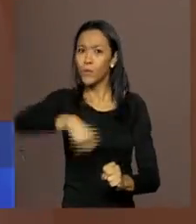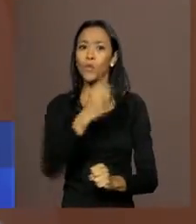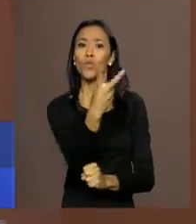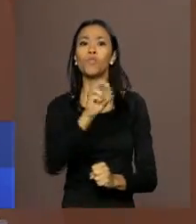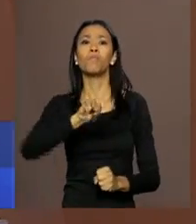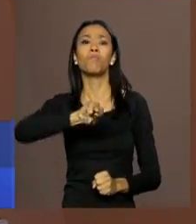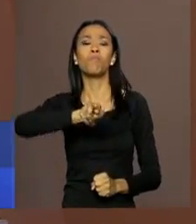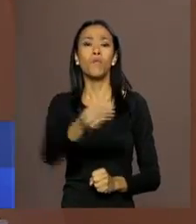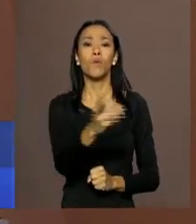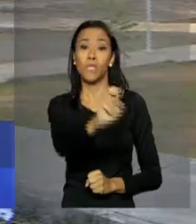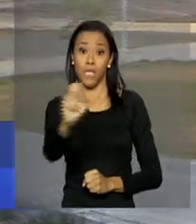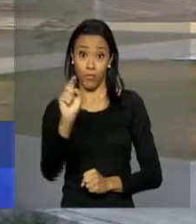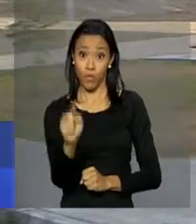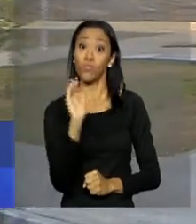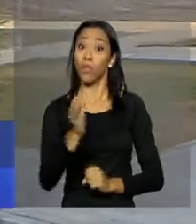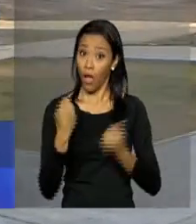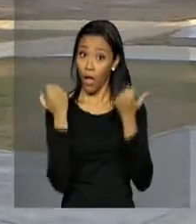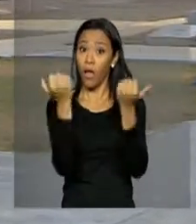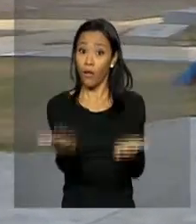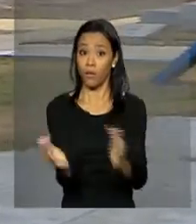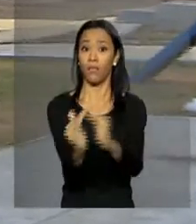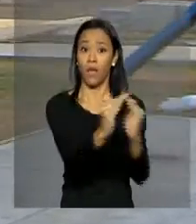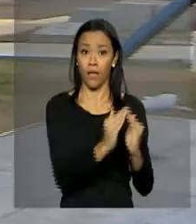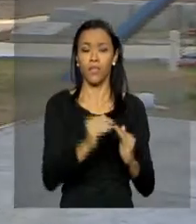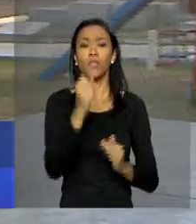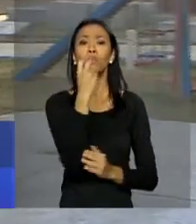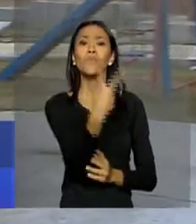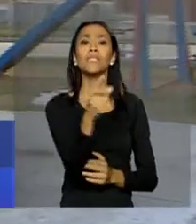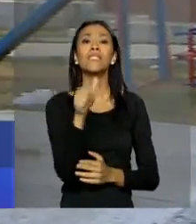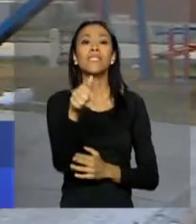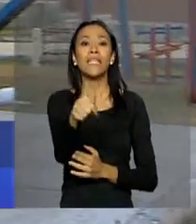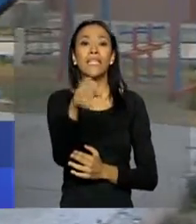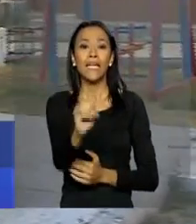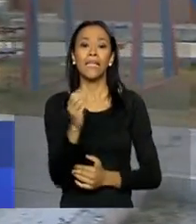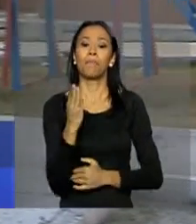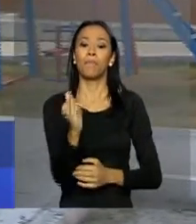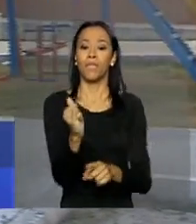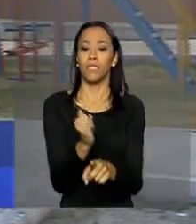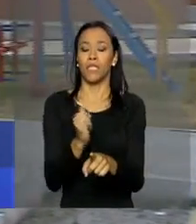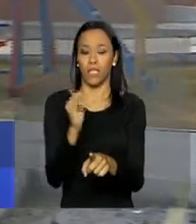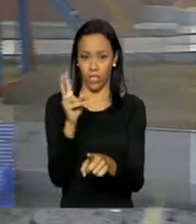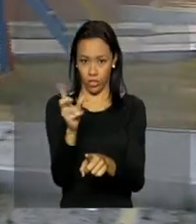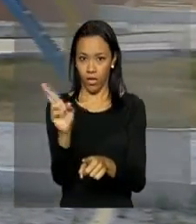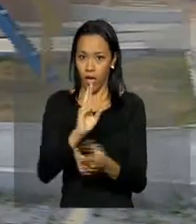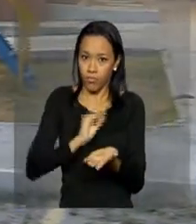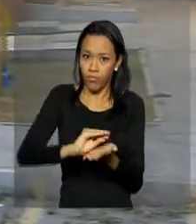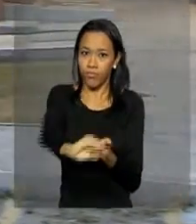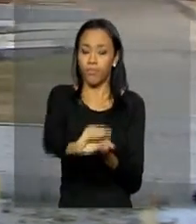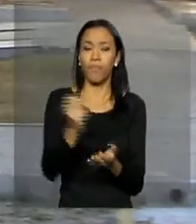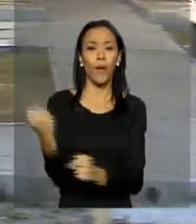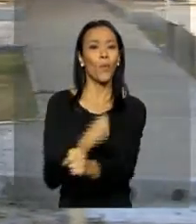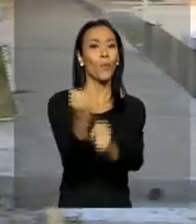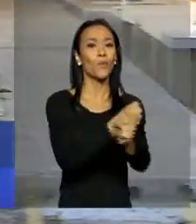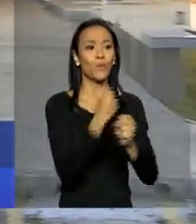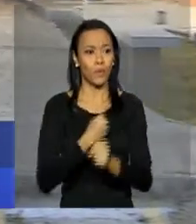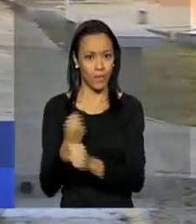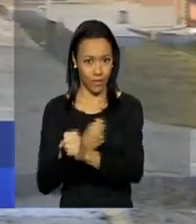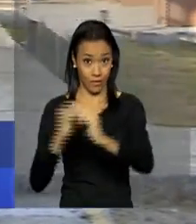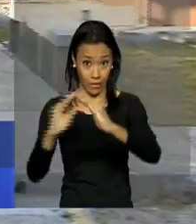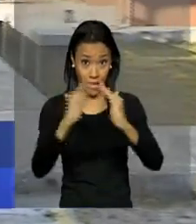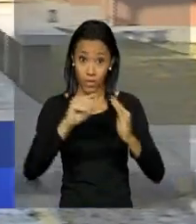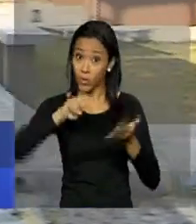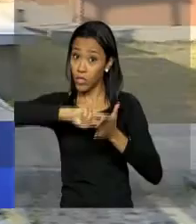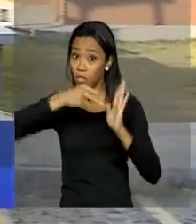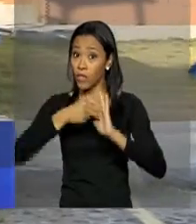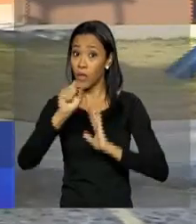,5 já foram entregues. São 270 bilhões de reais investidos. Para a construção civil, o programa